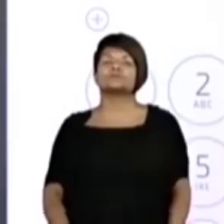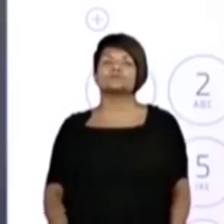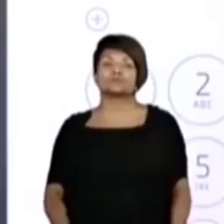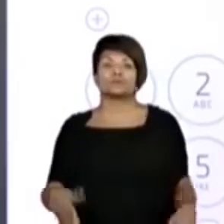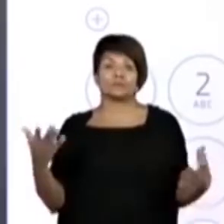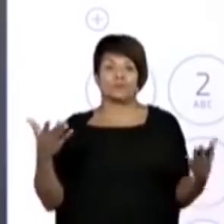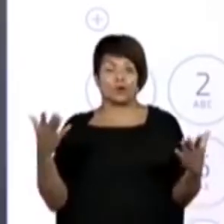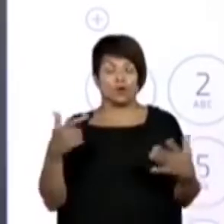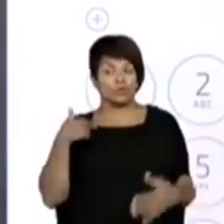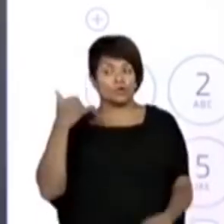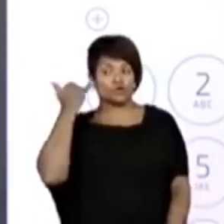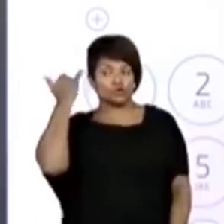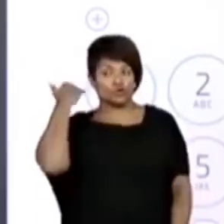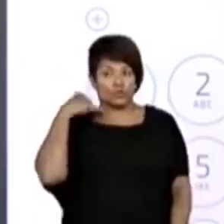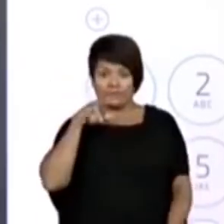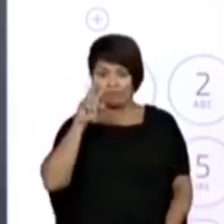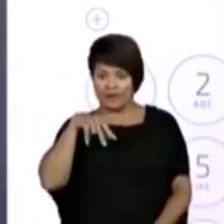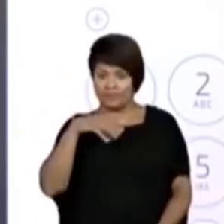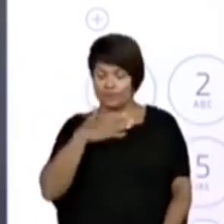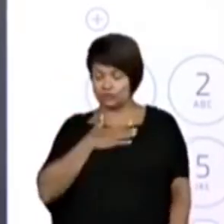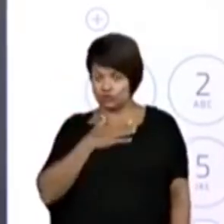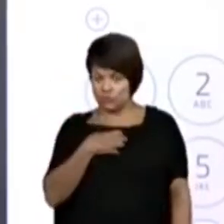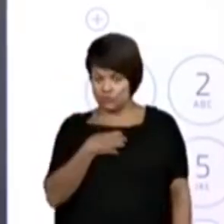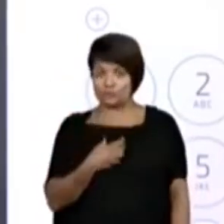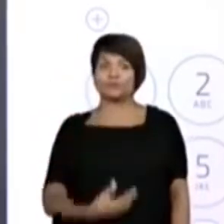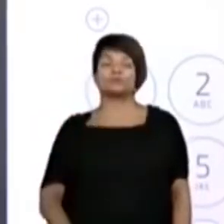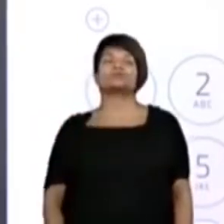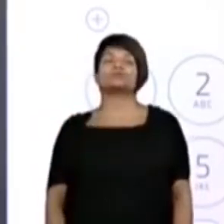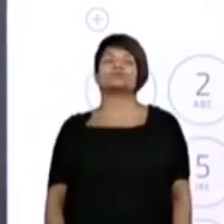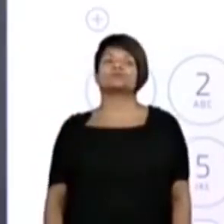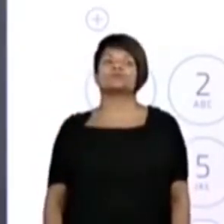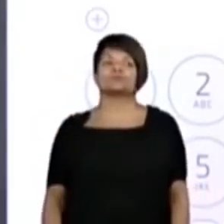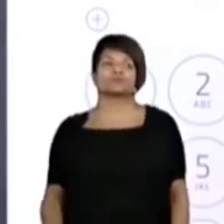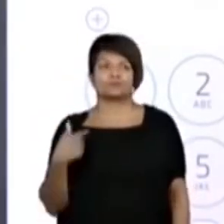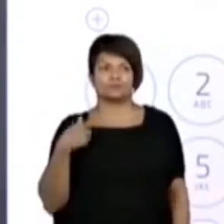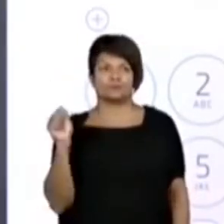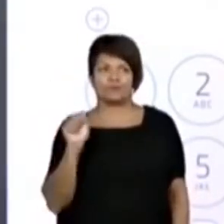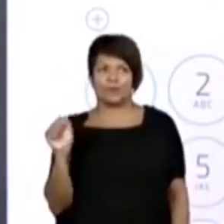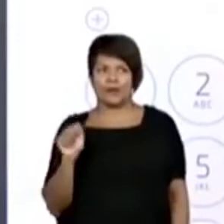Eu vou ler agora do meu jeito, tá? Tá bom. Ó, deixa eu apagar.